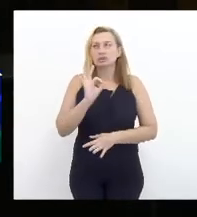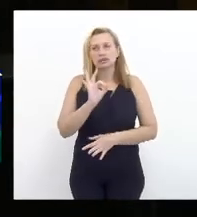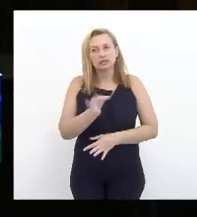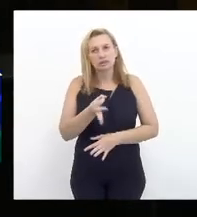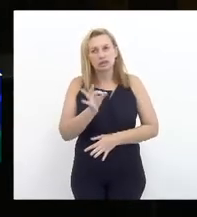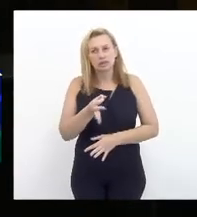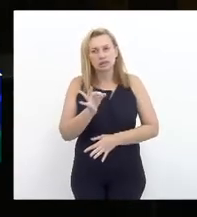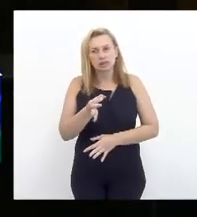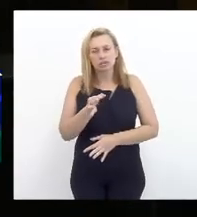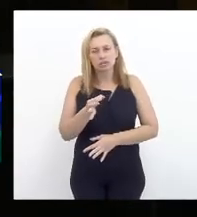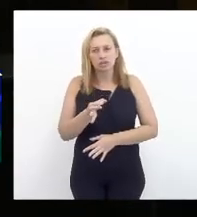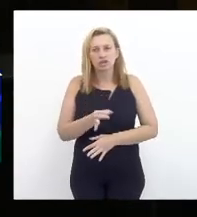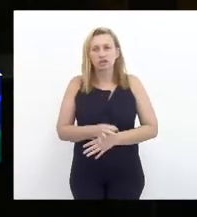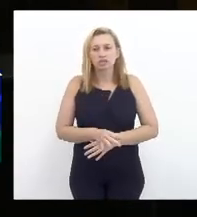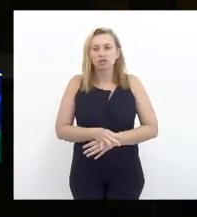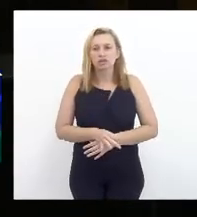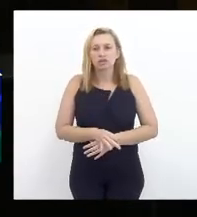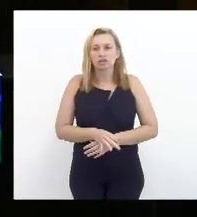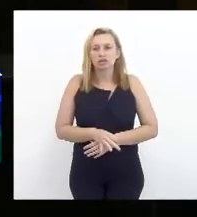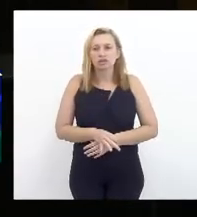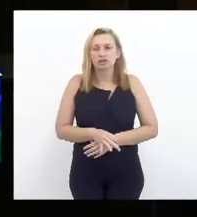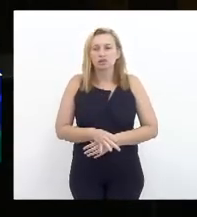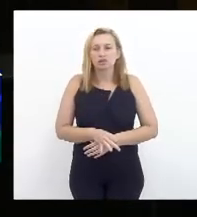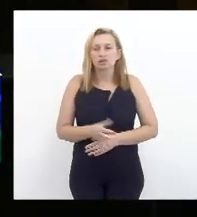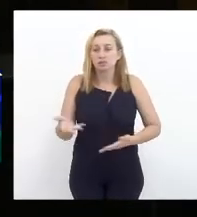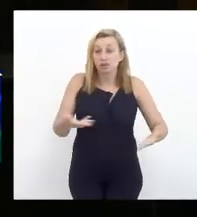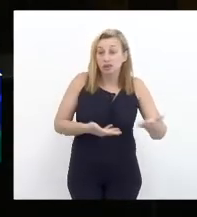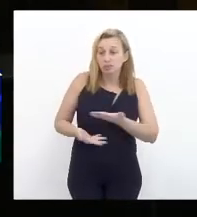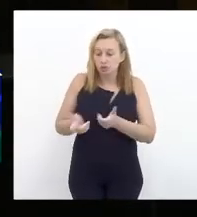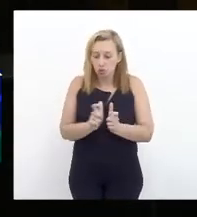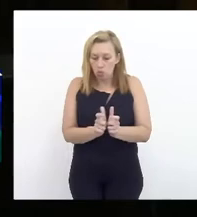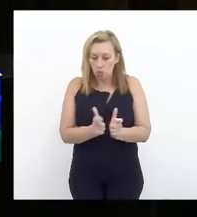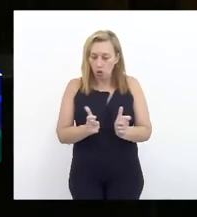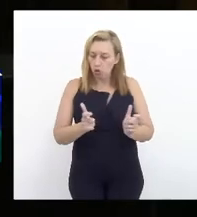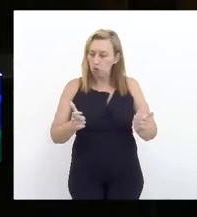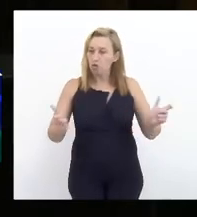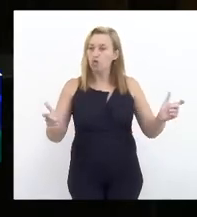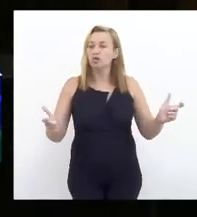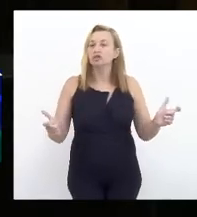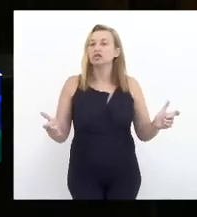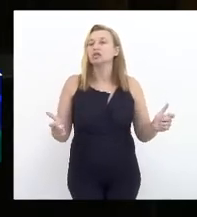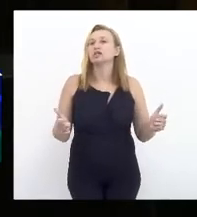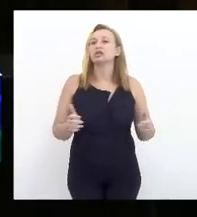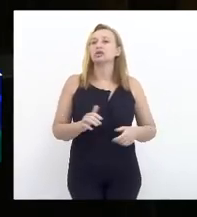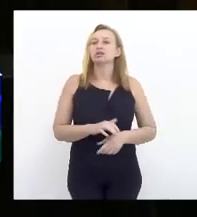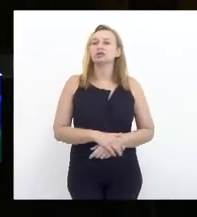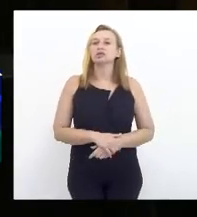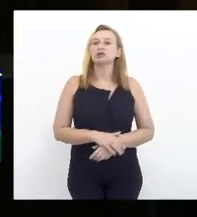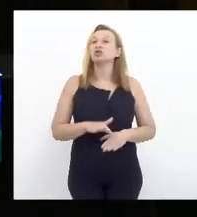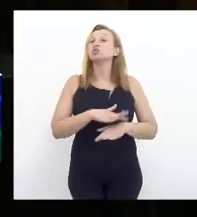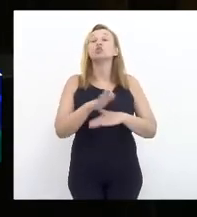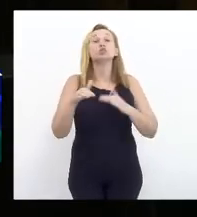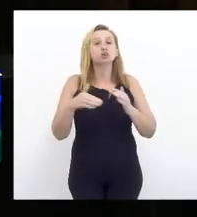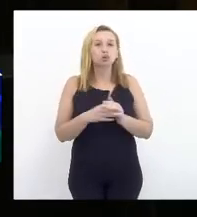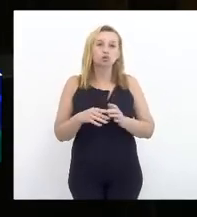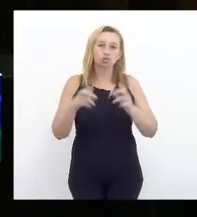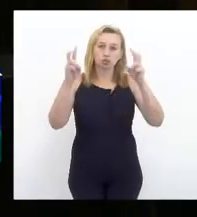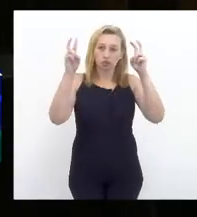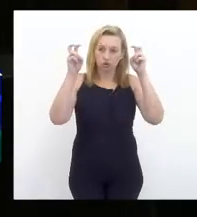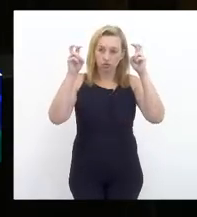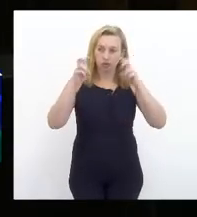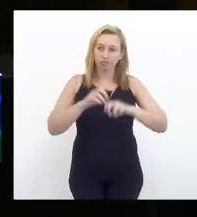evidentemente, aí, com participação mais ampla, sobre todos esses temas.